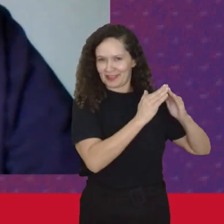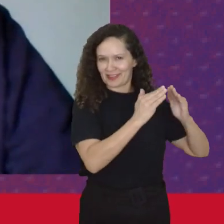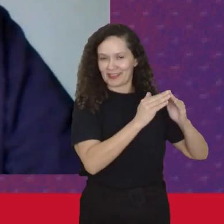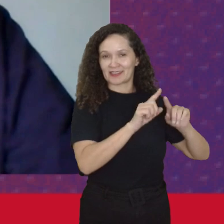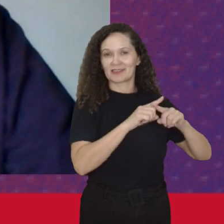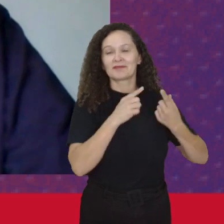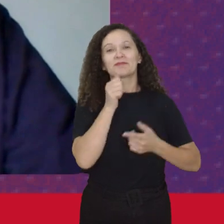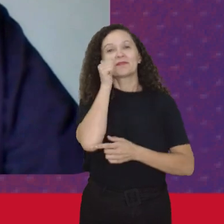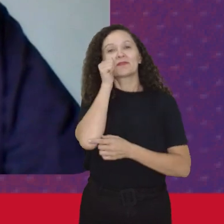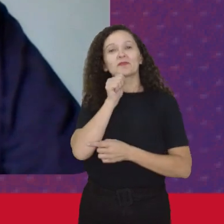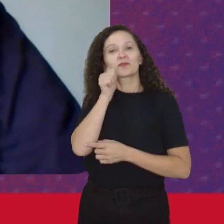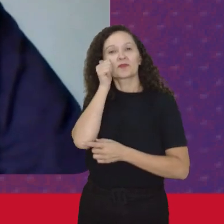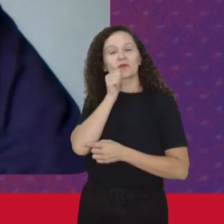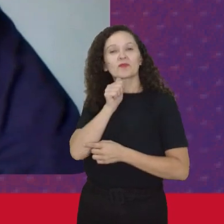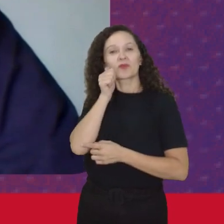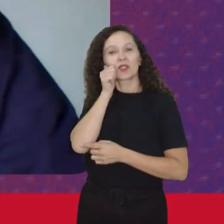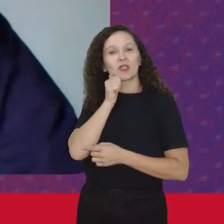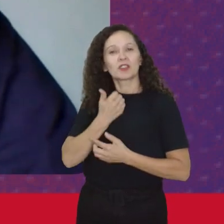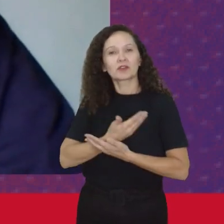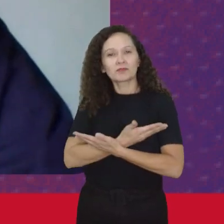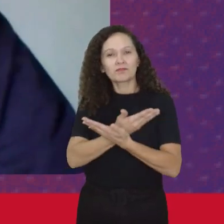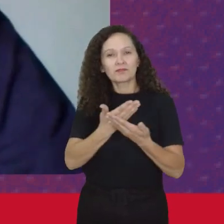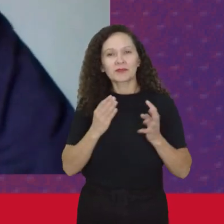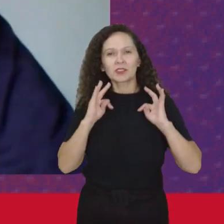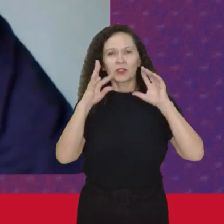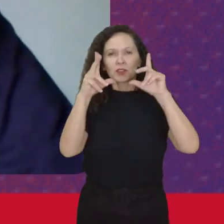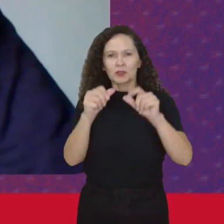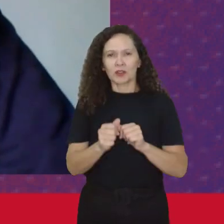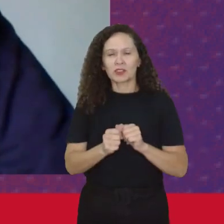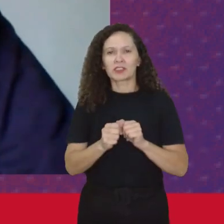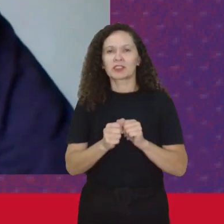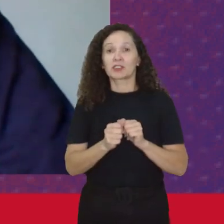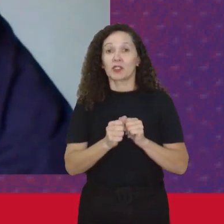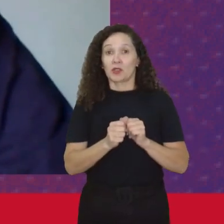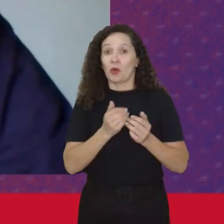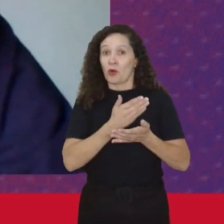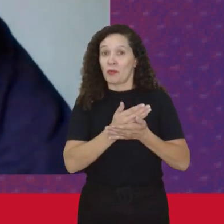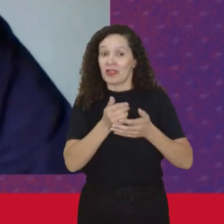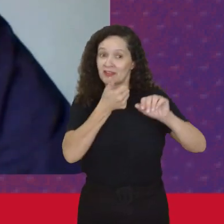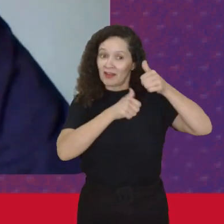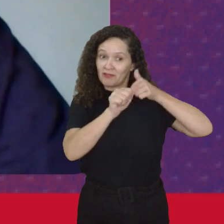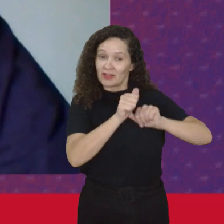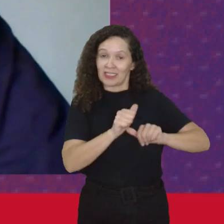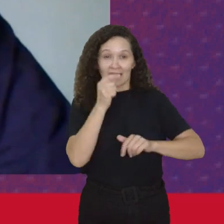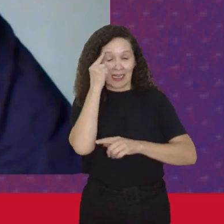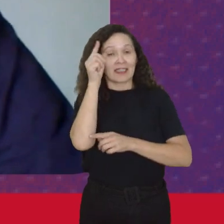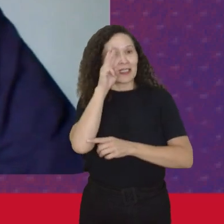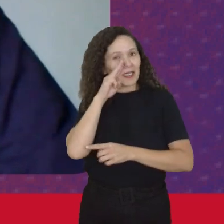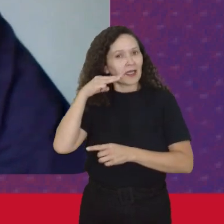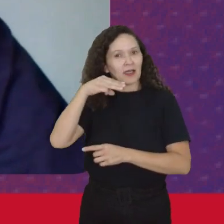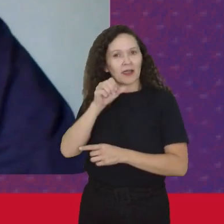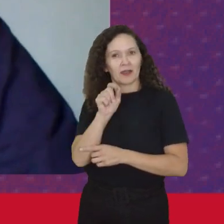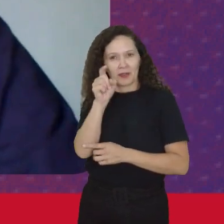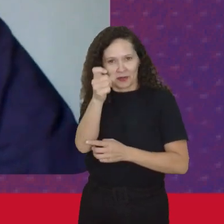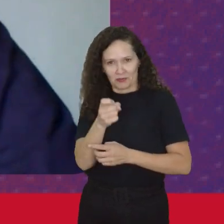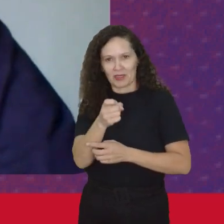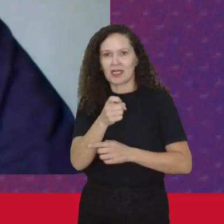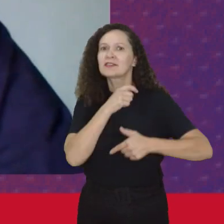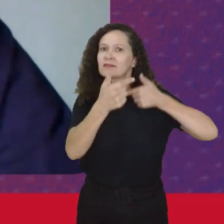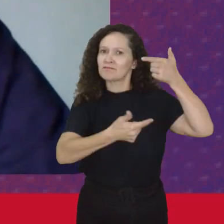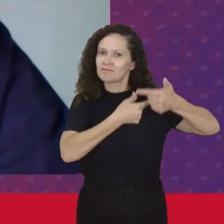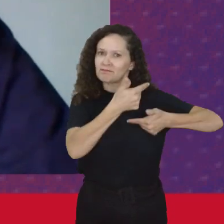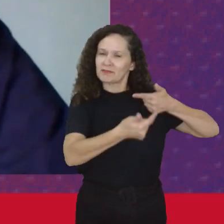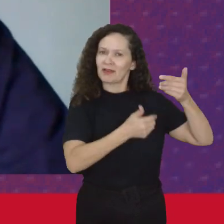mulheres São mulheres Que desde um ponto De vista marxista Analisaram Muito essa dimensão Do trabalho